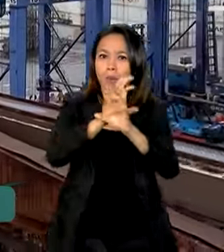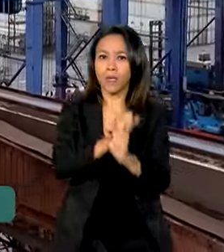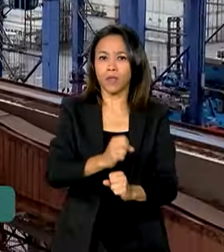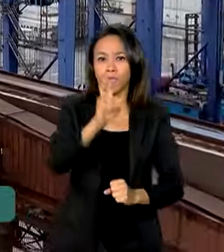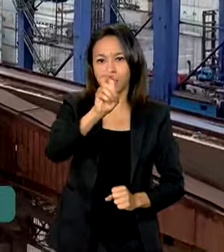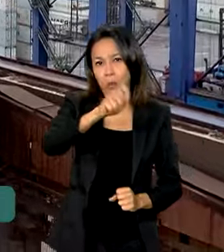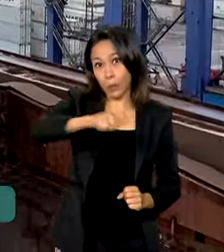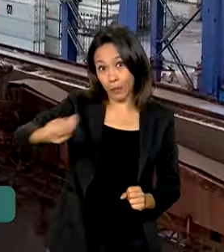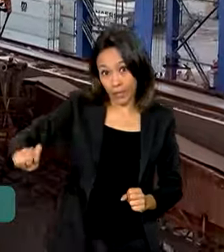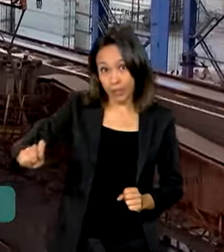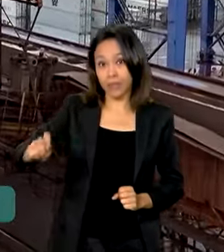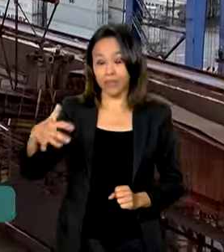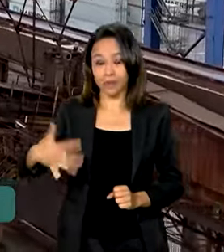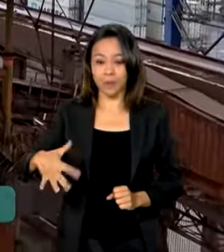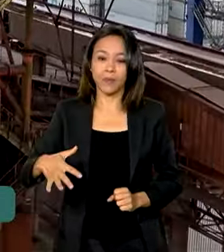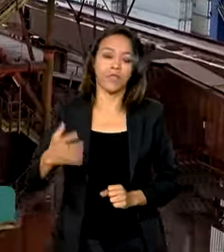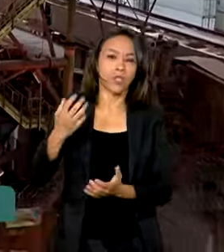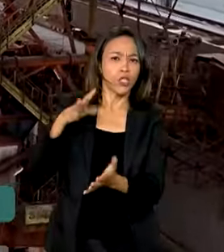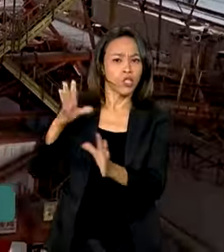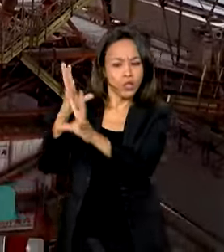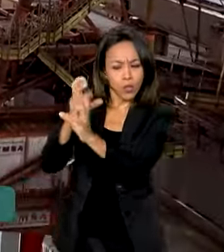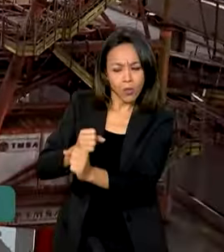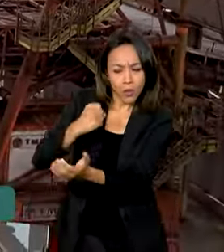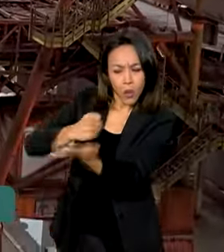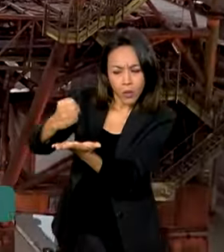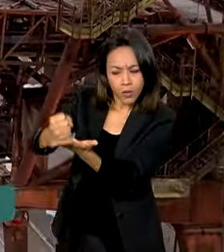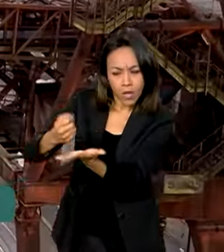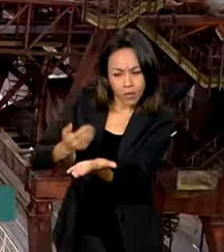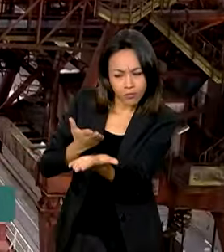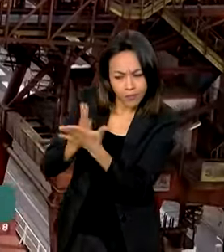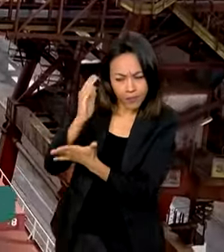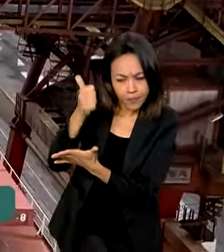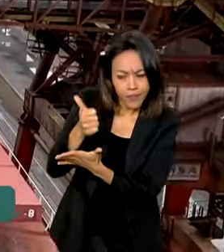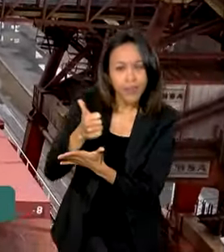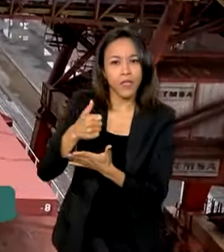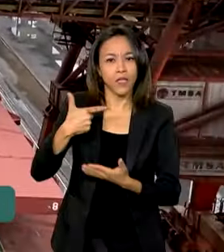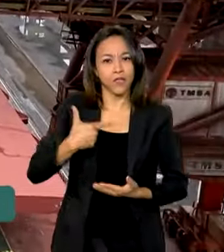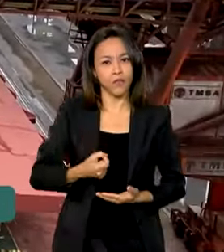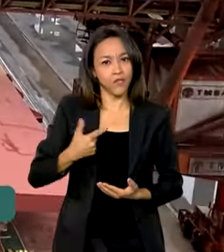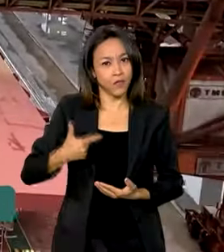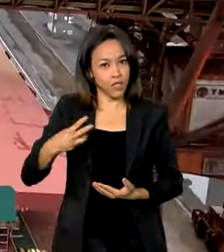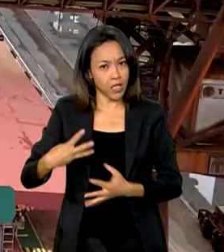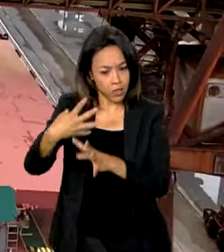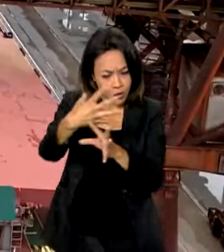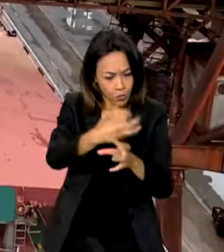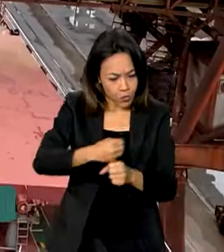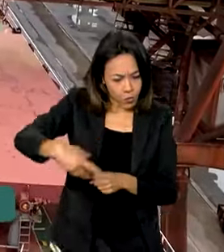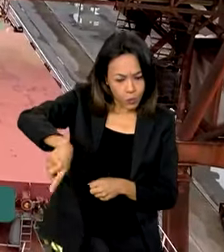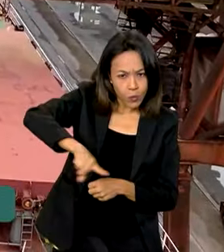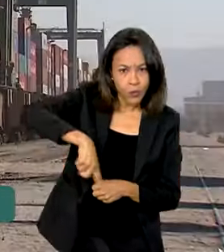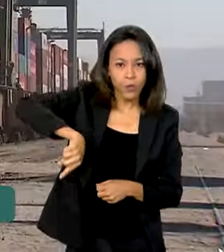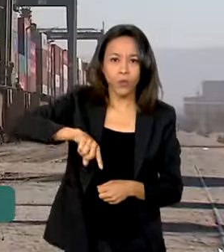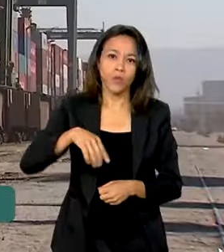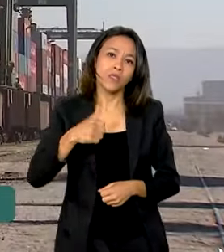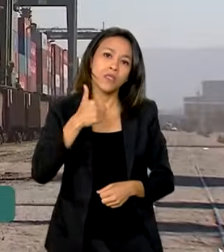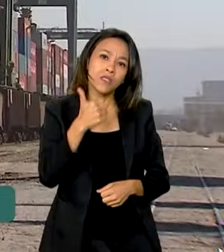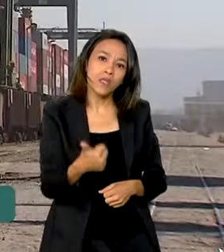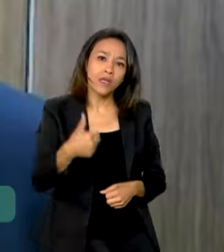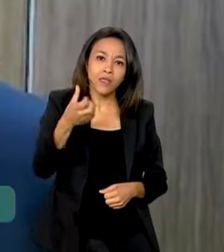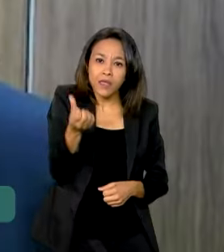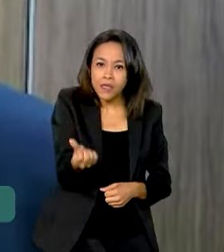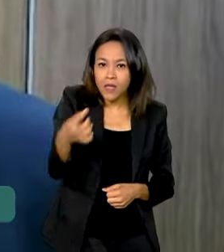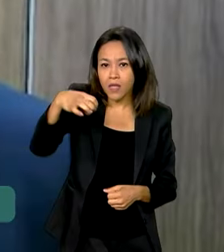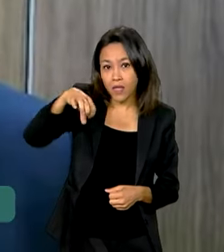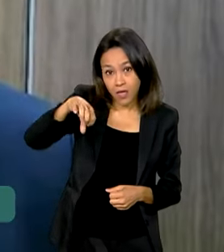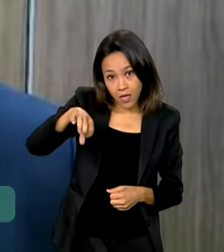meses. Somando os contratos fechados, em 2023 dá um total de 160 novos mercados.